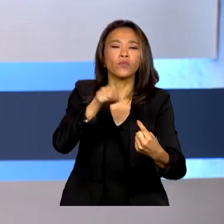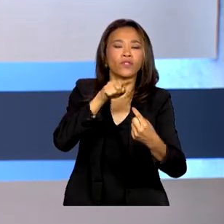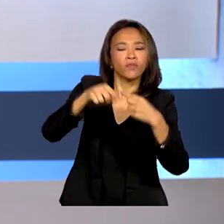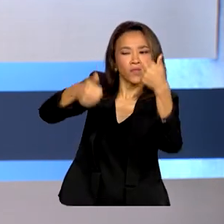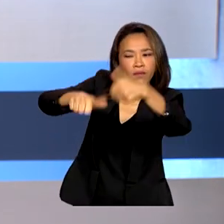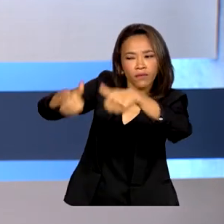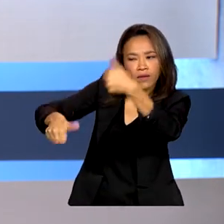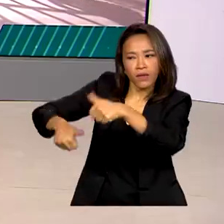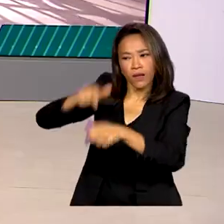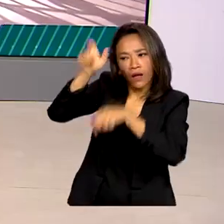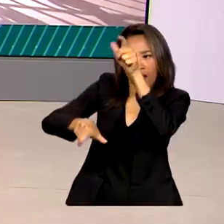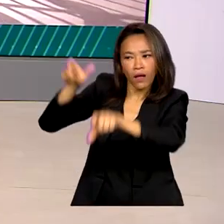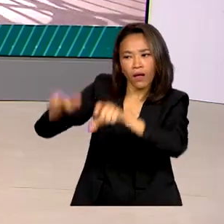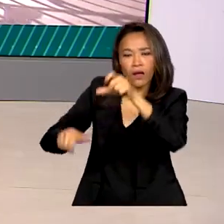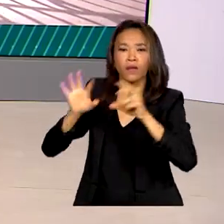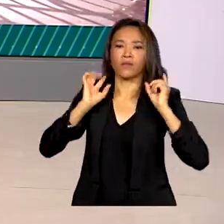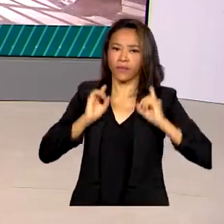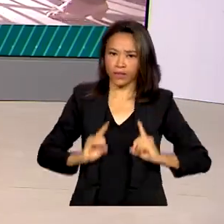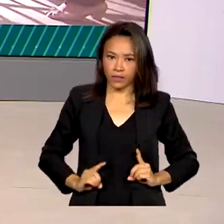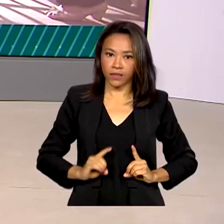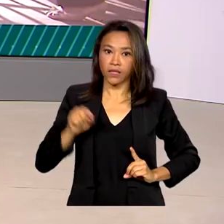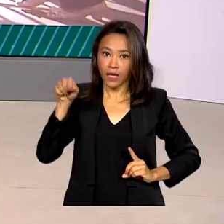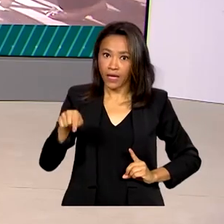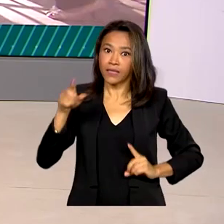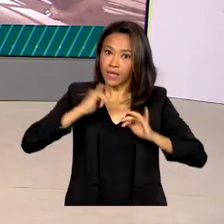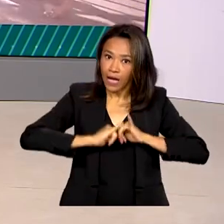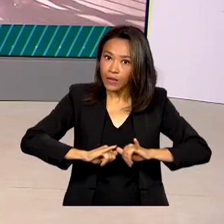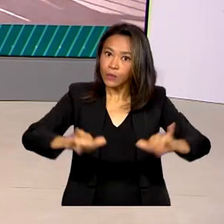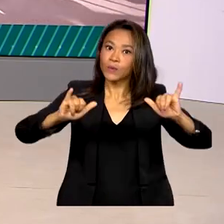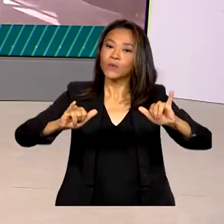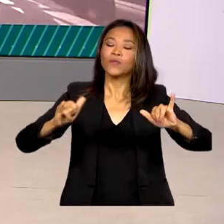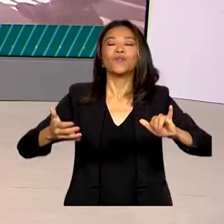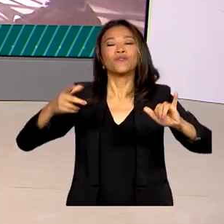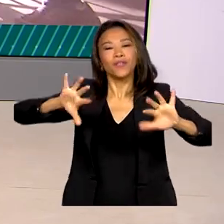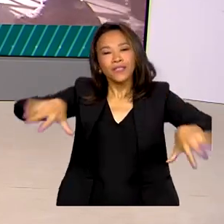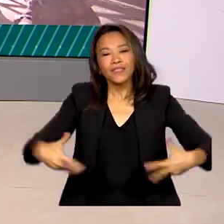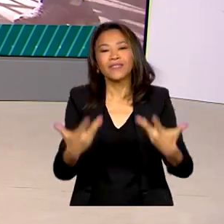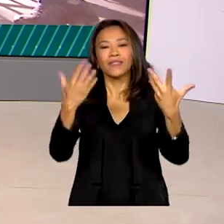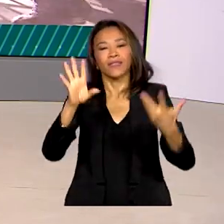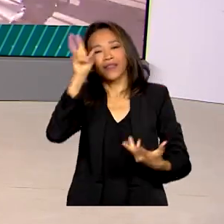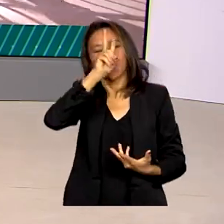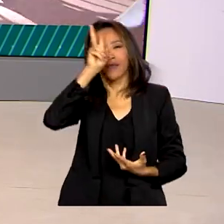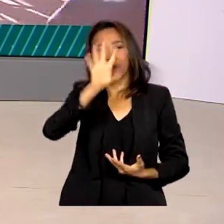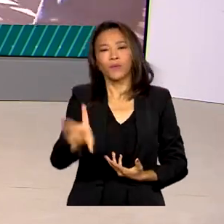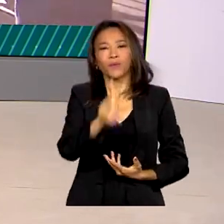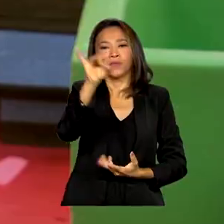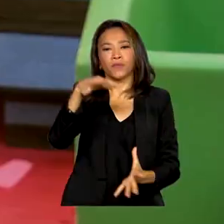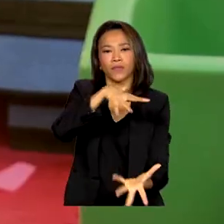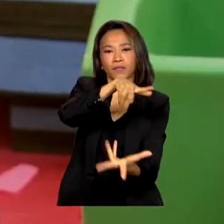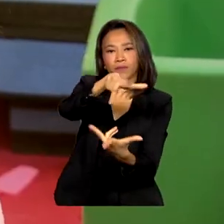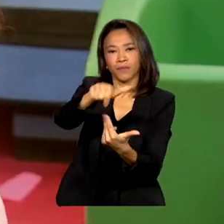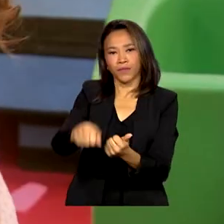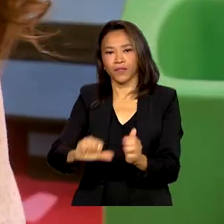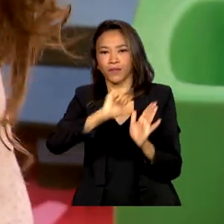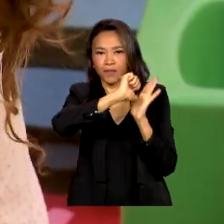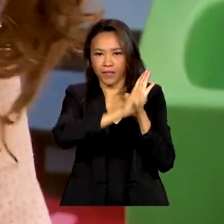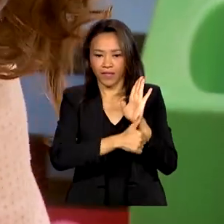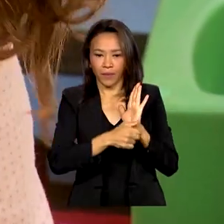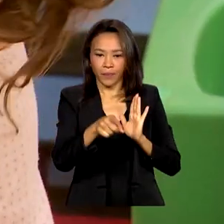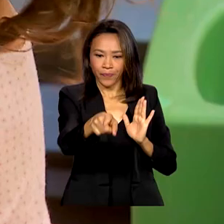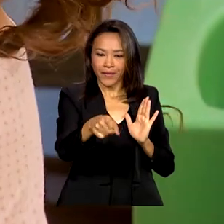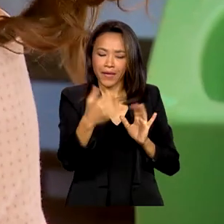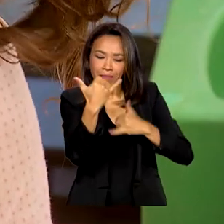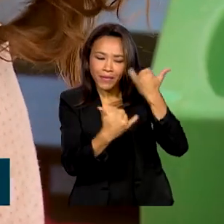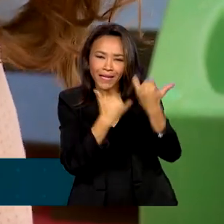deficiência. O anúncio foi durante cerimônia que lembrou o Dia Internacional da Síndrome de Down. As brincadeiras no